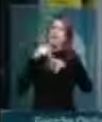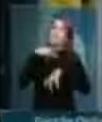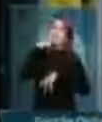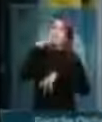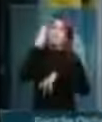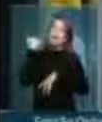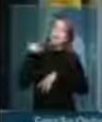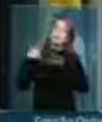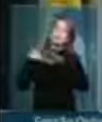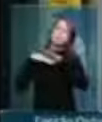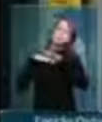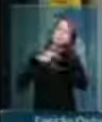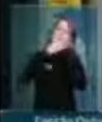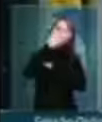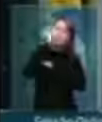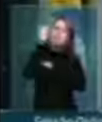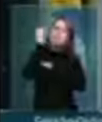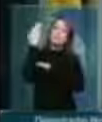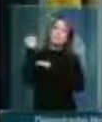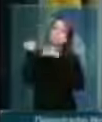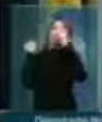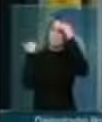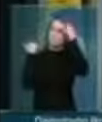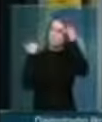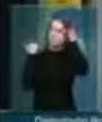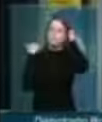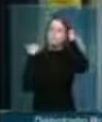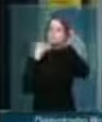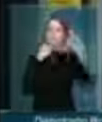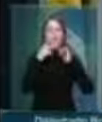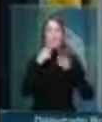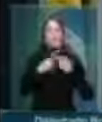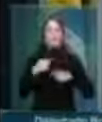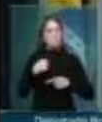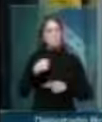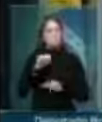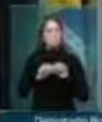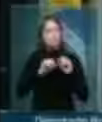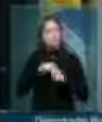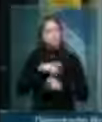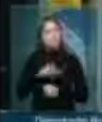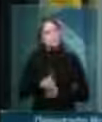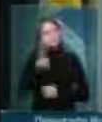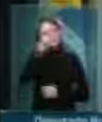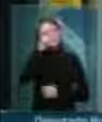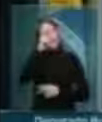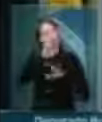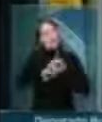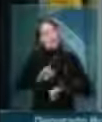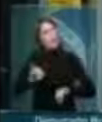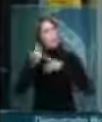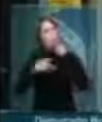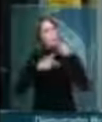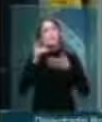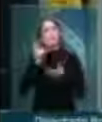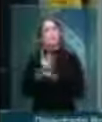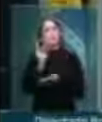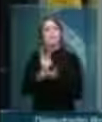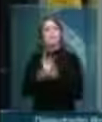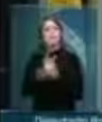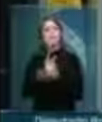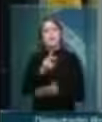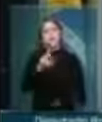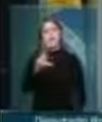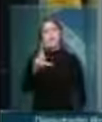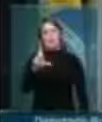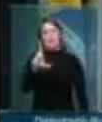adormecido, parecia esquecido, mas que eu não me canso de lembrar nas palavras do próprio Leonel